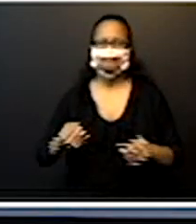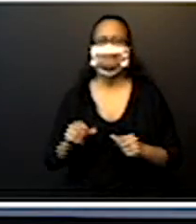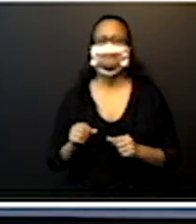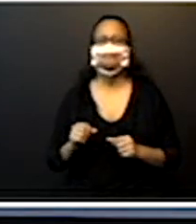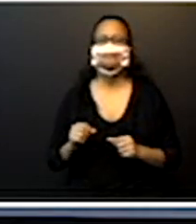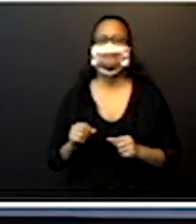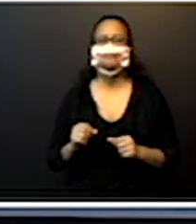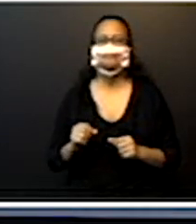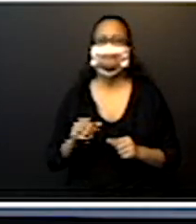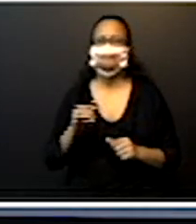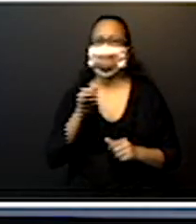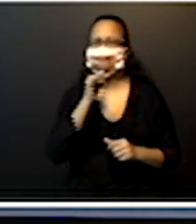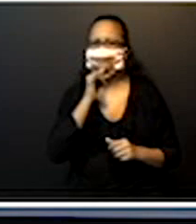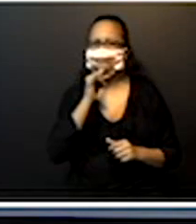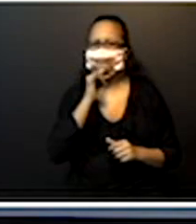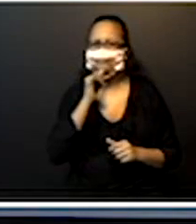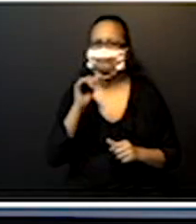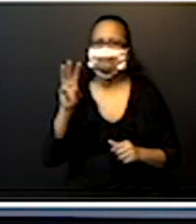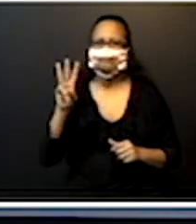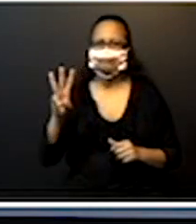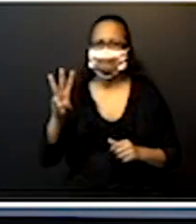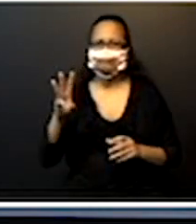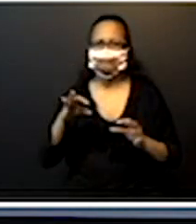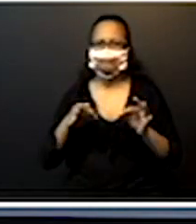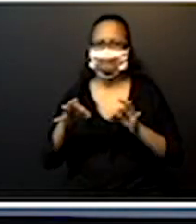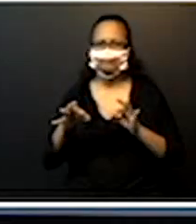ordens? Vamos aqui na lousa comigo.